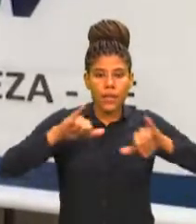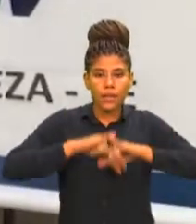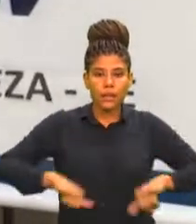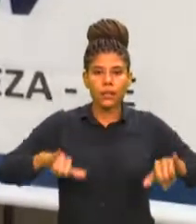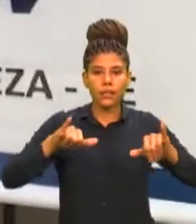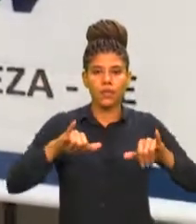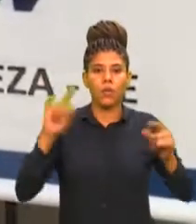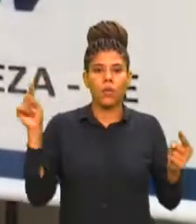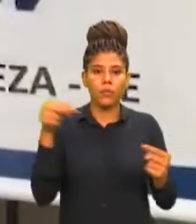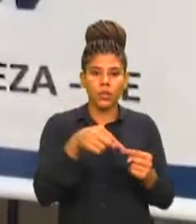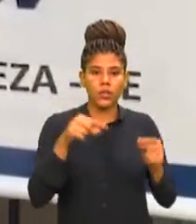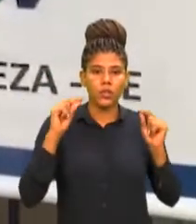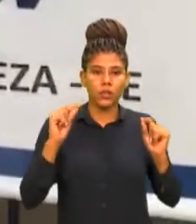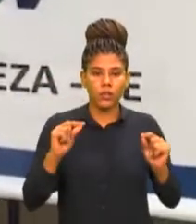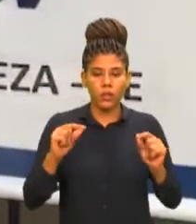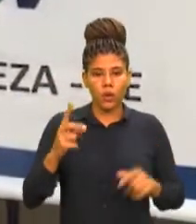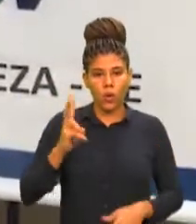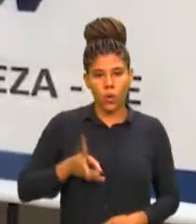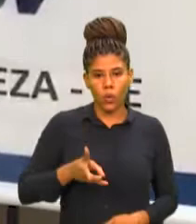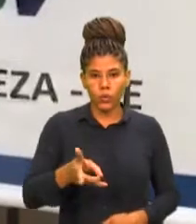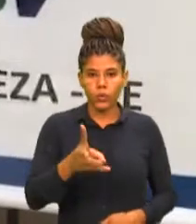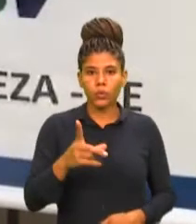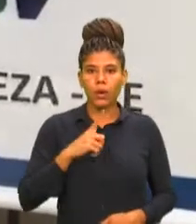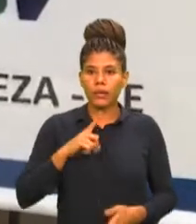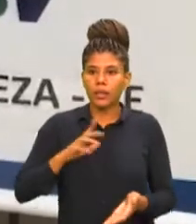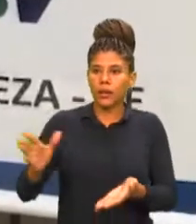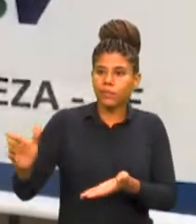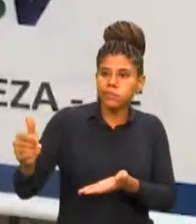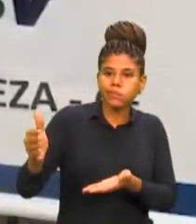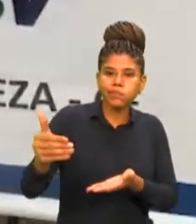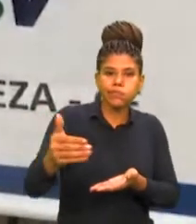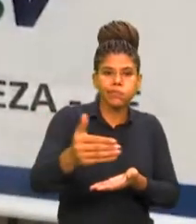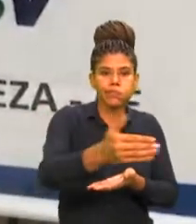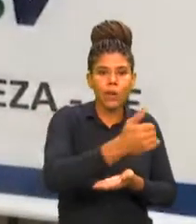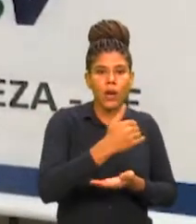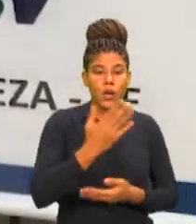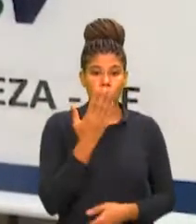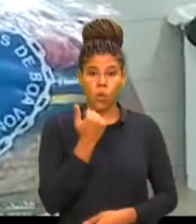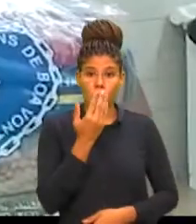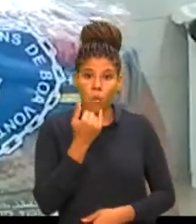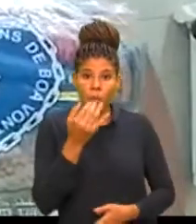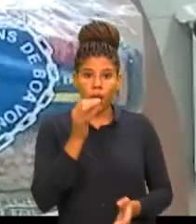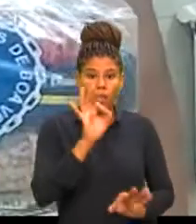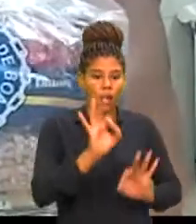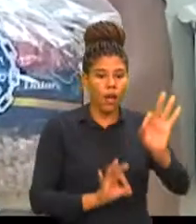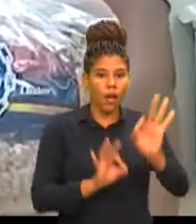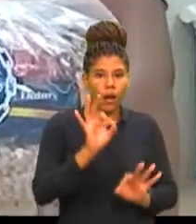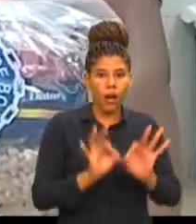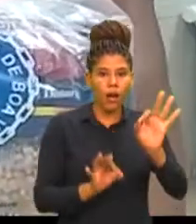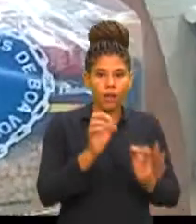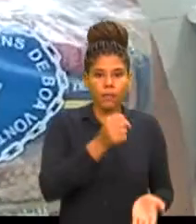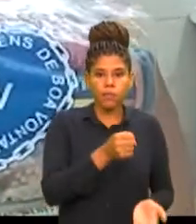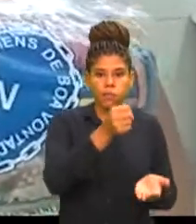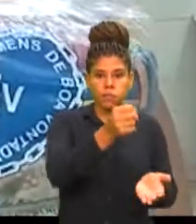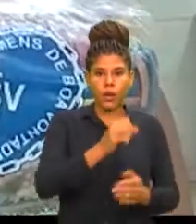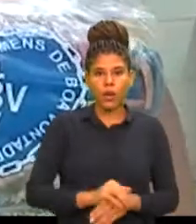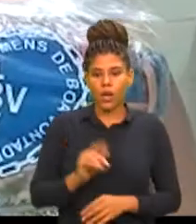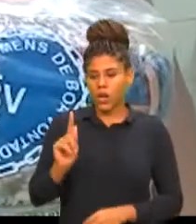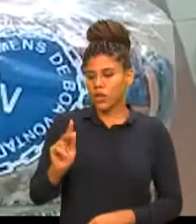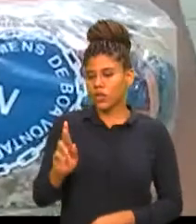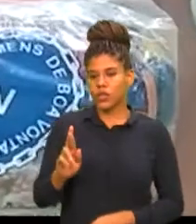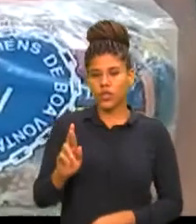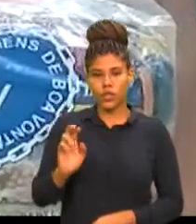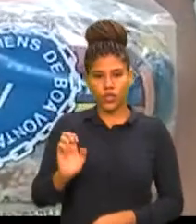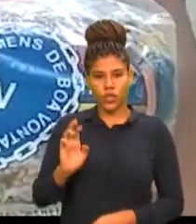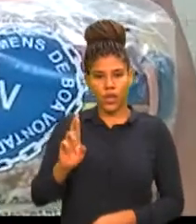intuito de continuar agariando itens importantes que compõem a cesta de alimentos da LBV. A Germana Souza é uma das pessoas